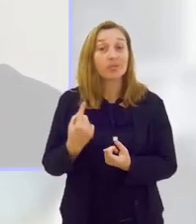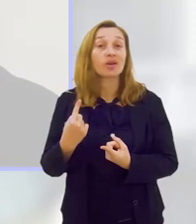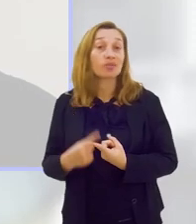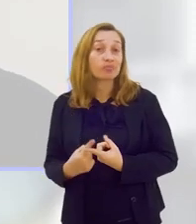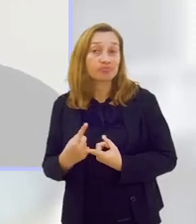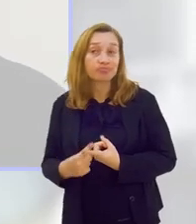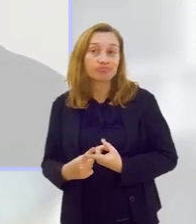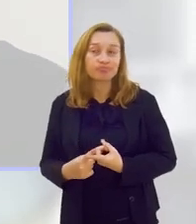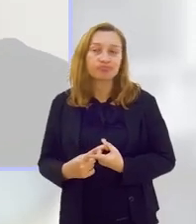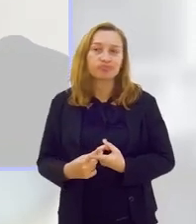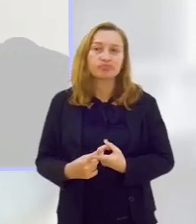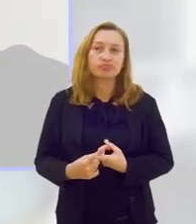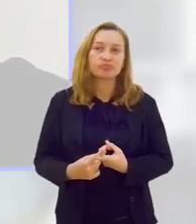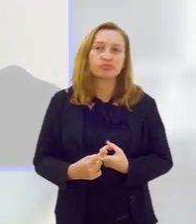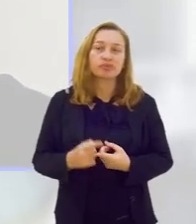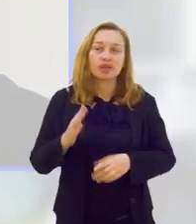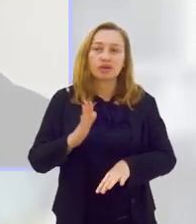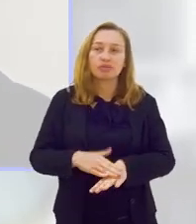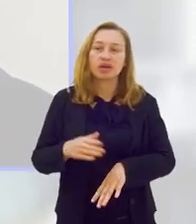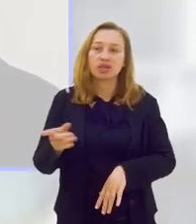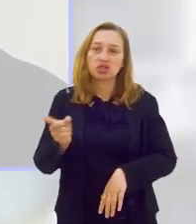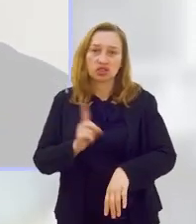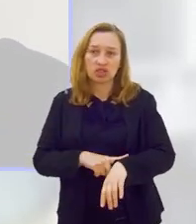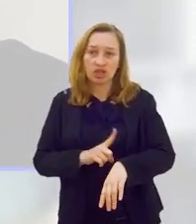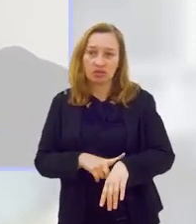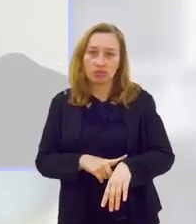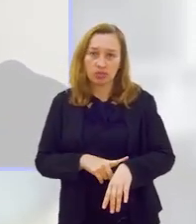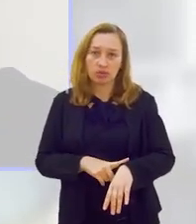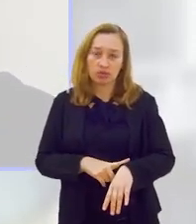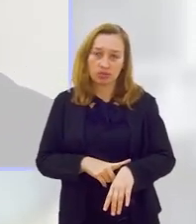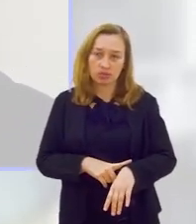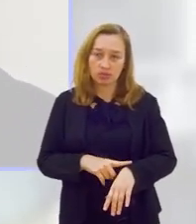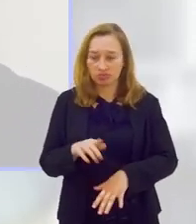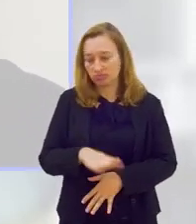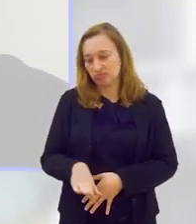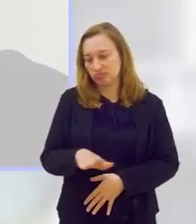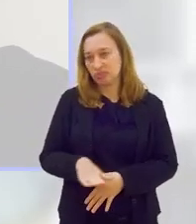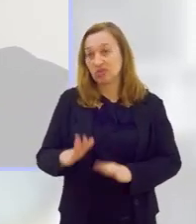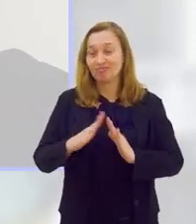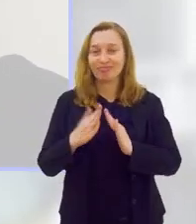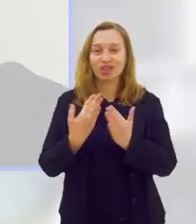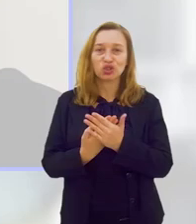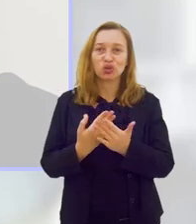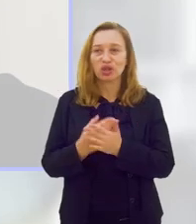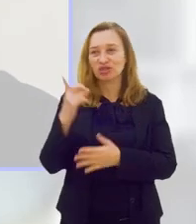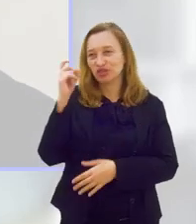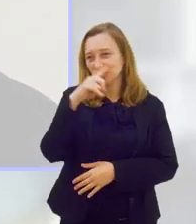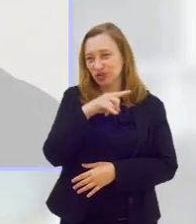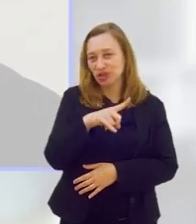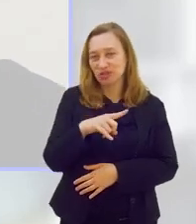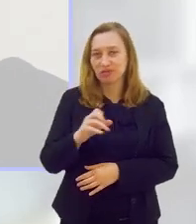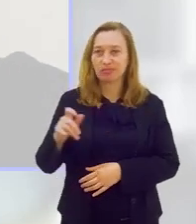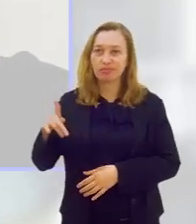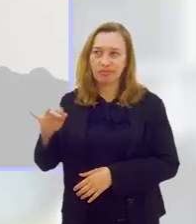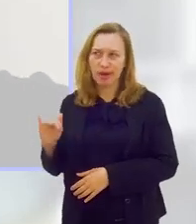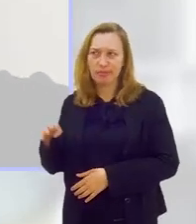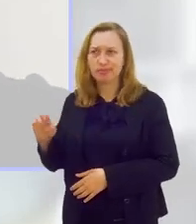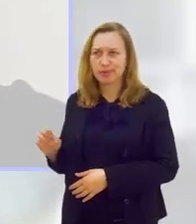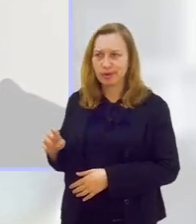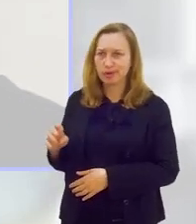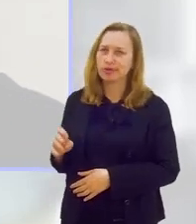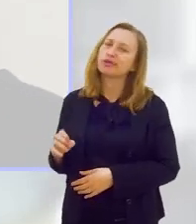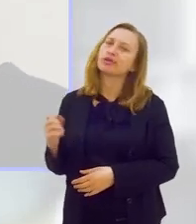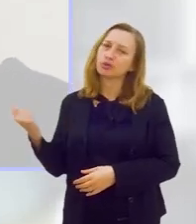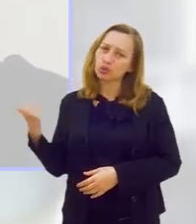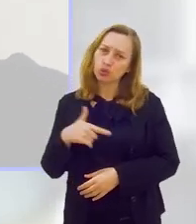Porque onde passamos mais tempo quando nós somos crianças? Dificilmente você passa mais tempo com os pais do que dentro da